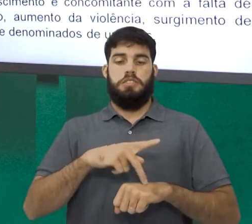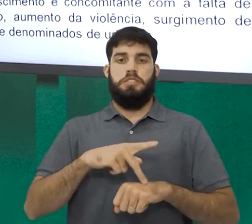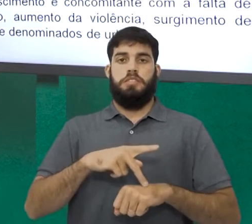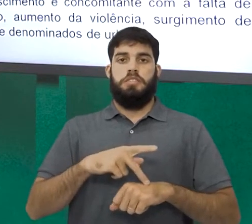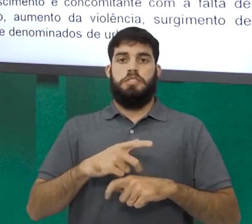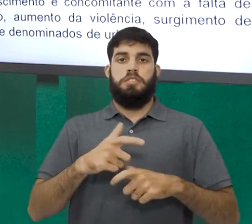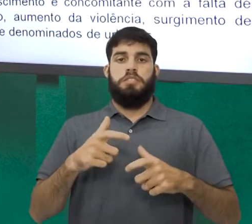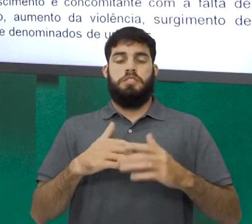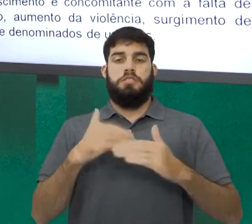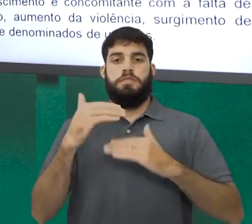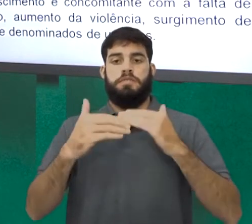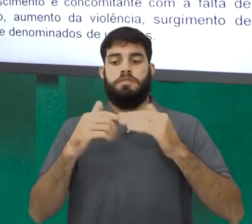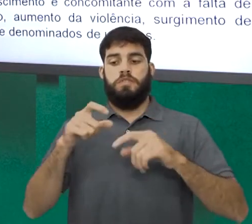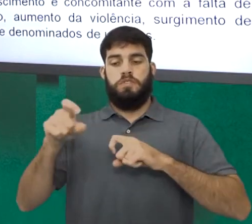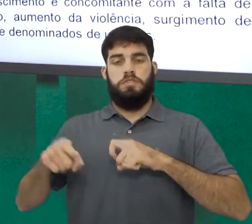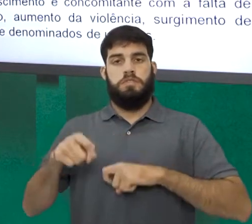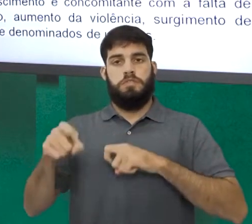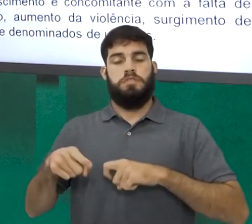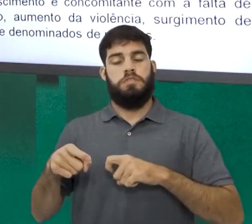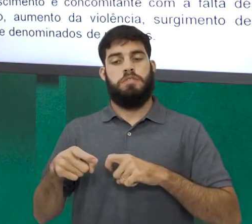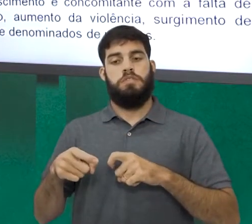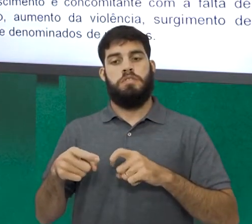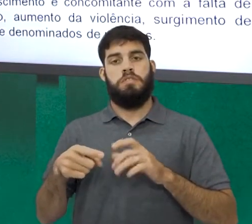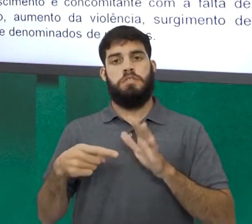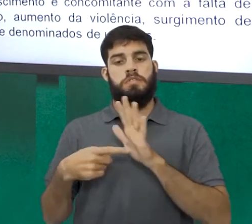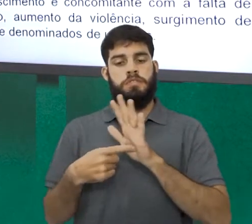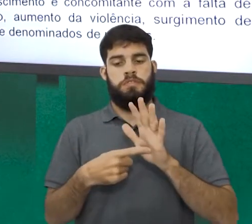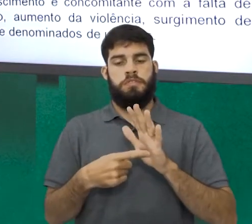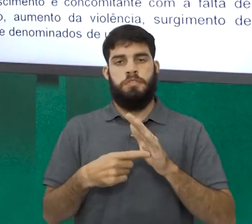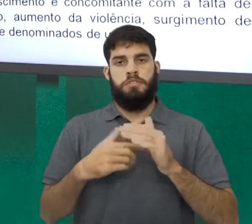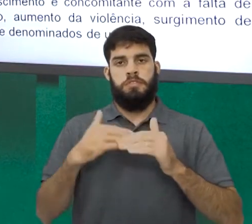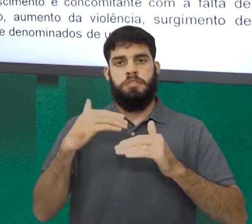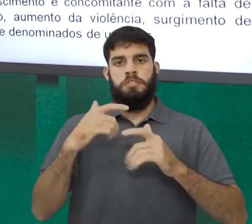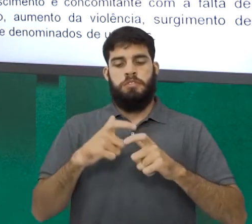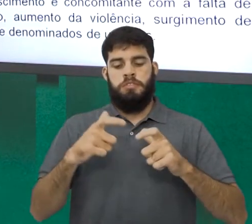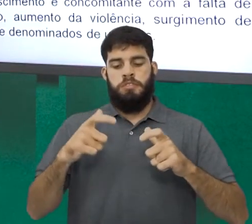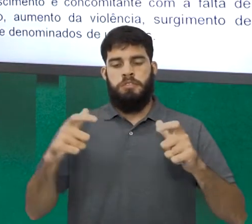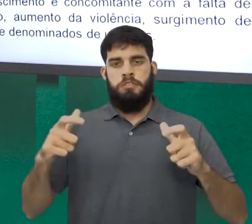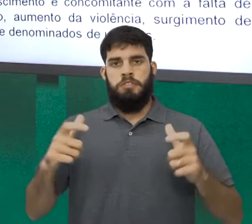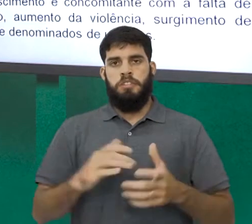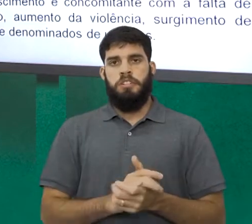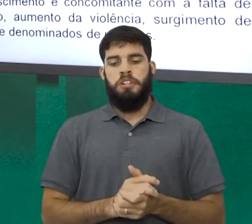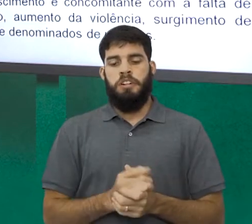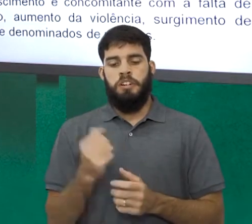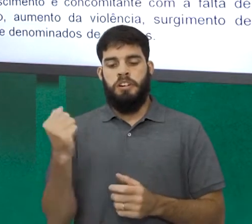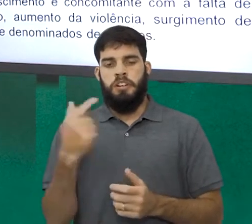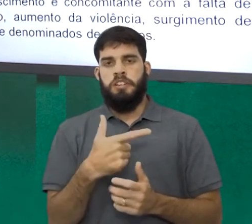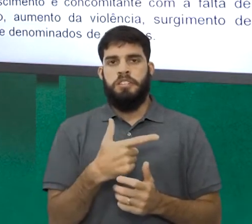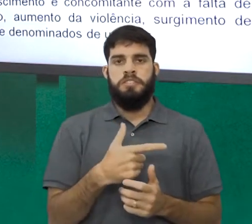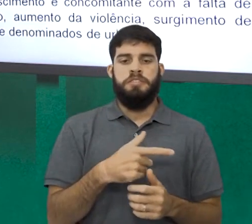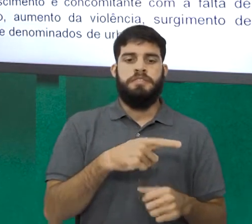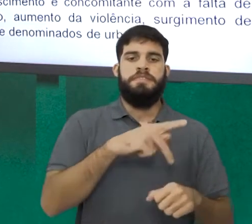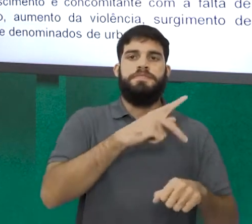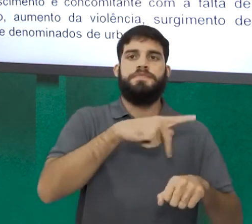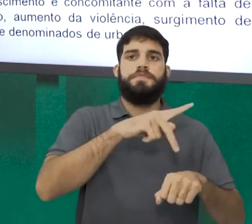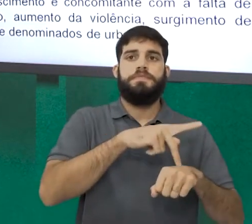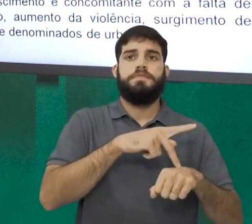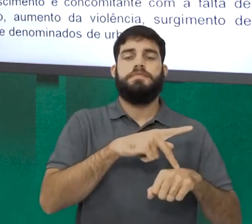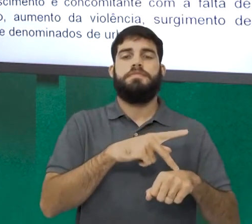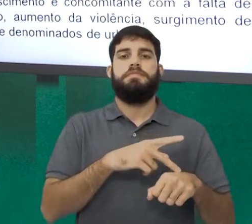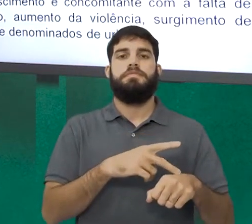agrários, apresentam um crescimento mais acelerado de suas metrópoles do que os países centrais mais urbanizados,